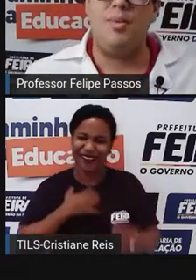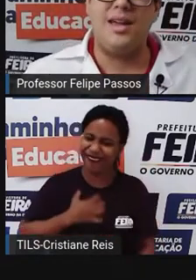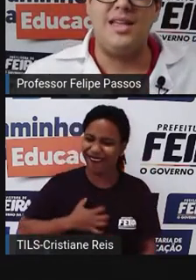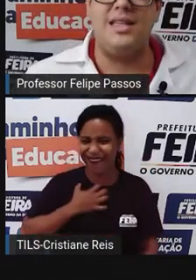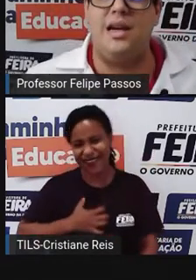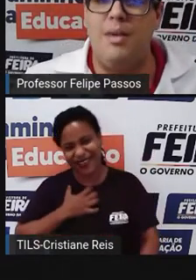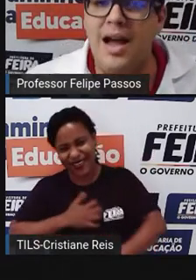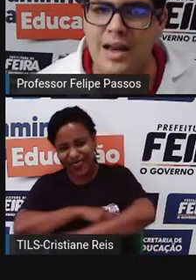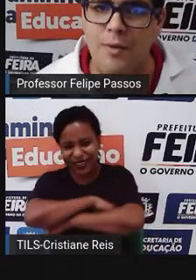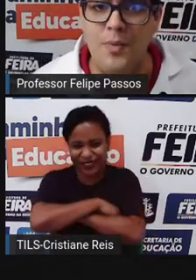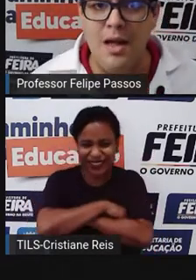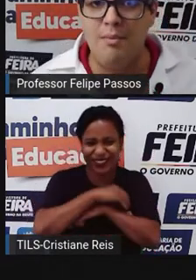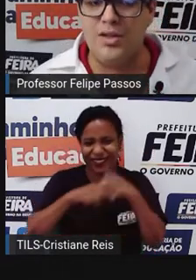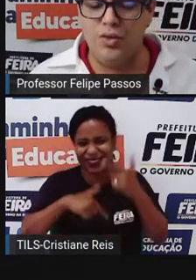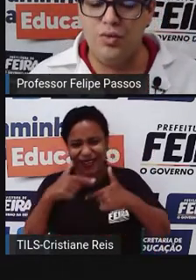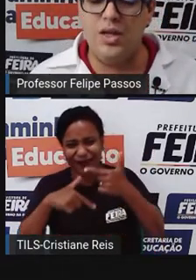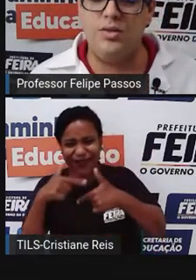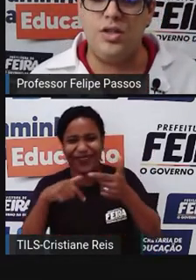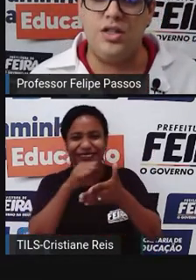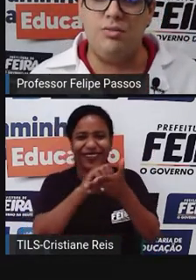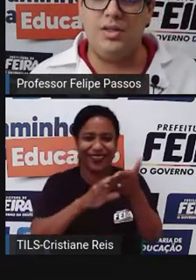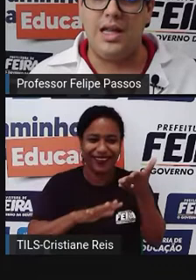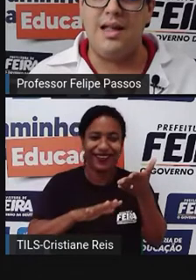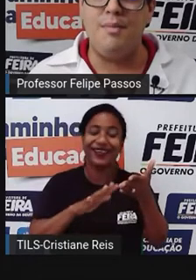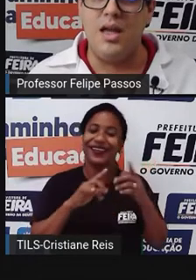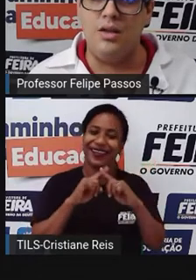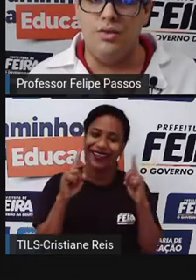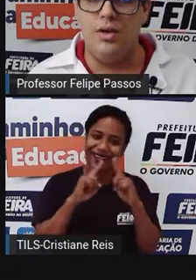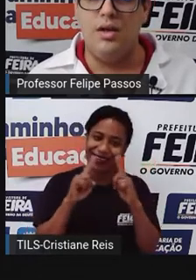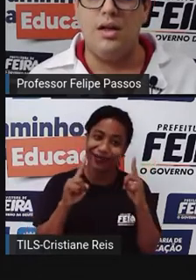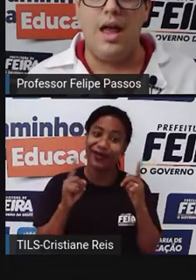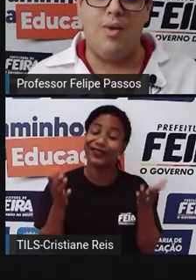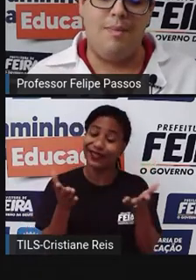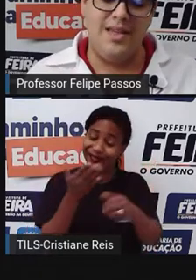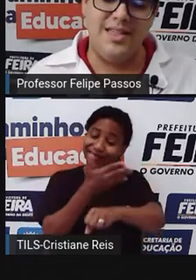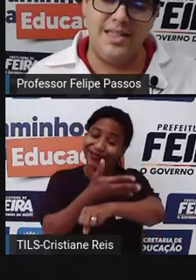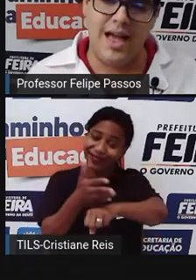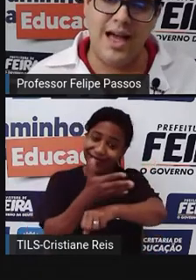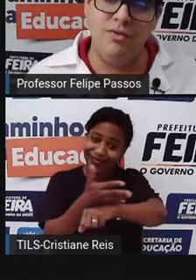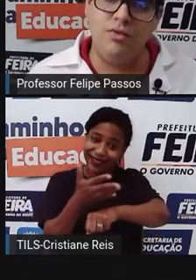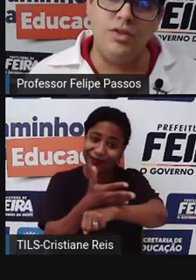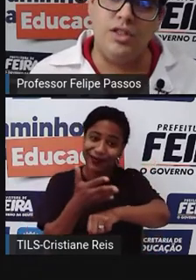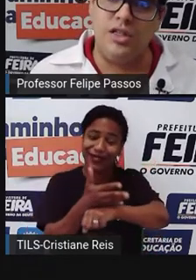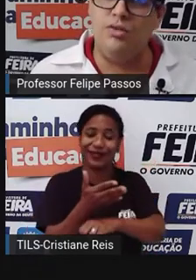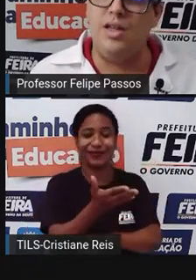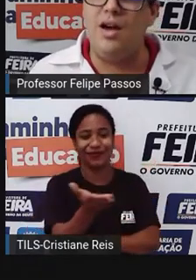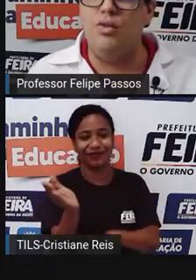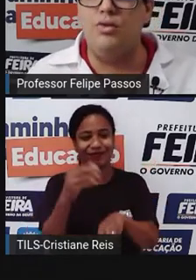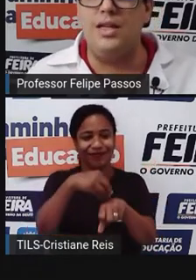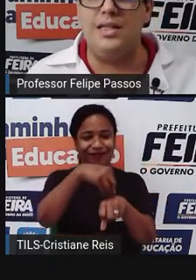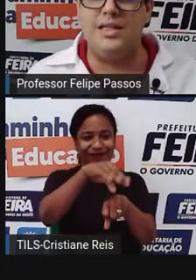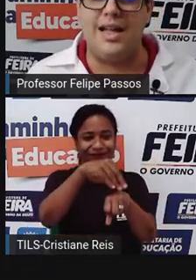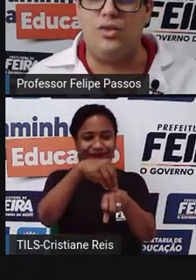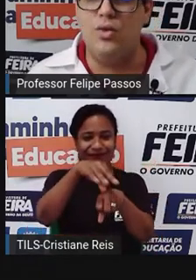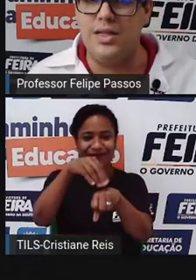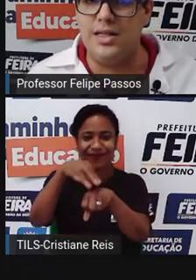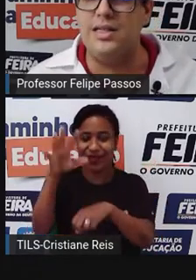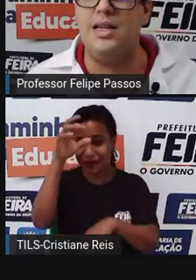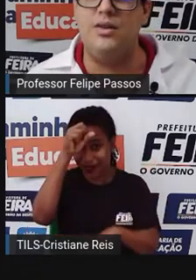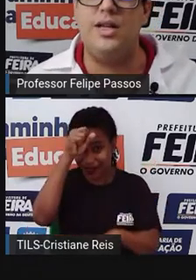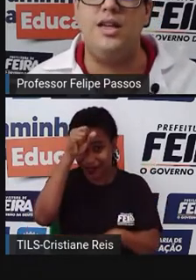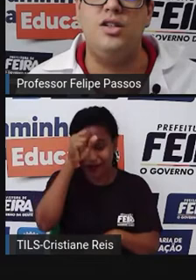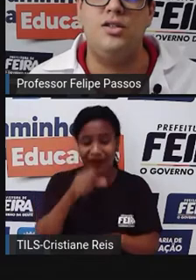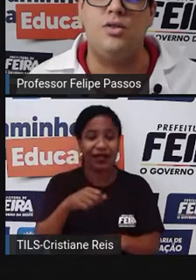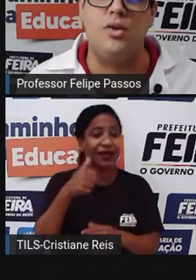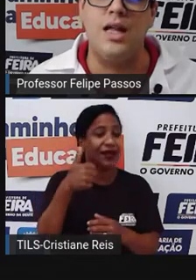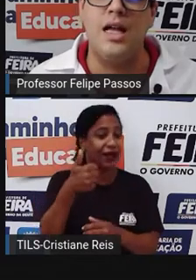Poxa, para que esse trabalho? Mas tudo isso, gente, é um treinamento, é um aprendizado contínuo ao longo desses 14, 15